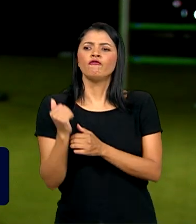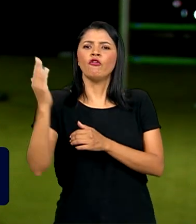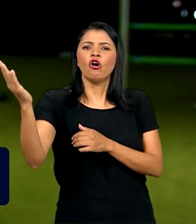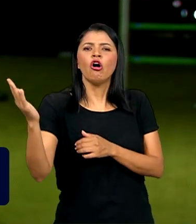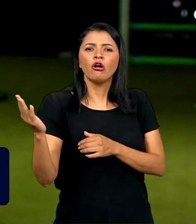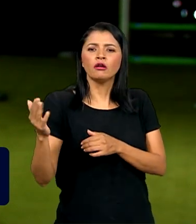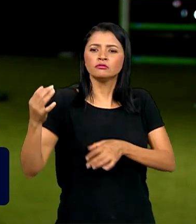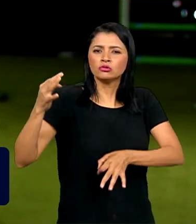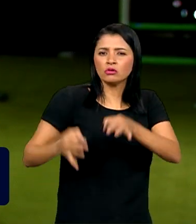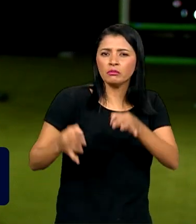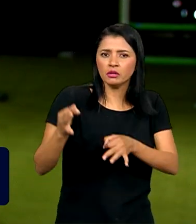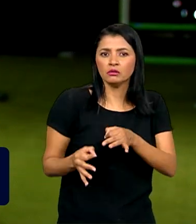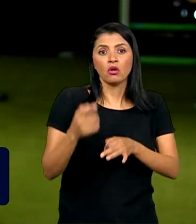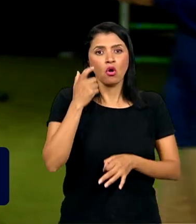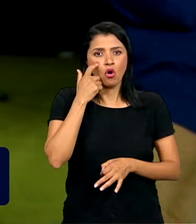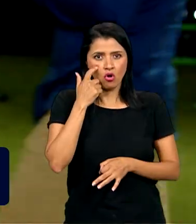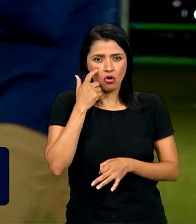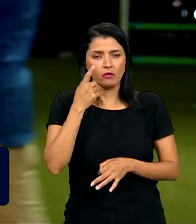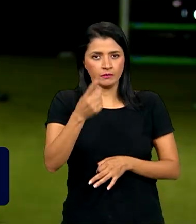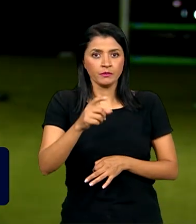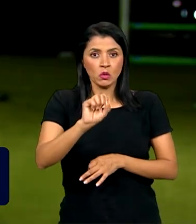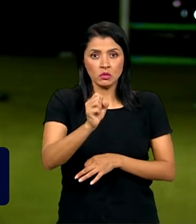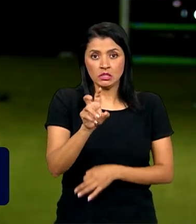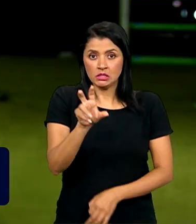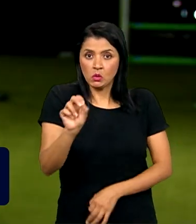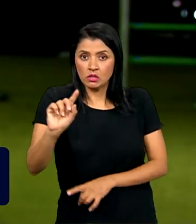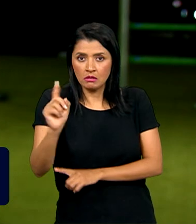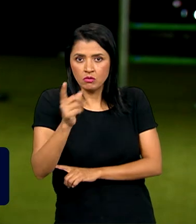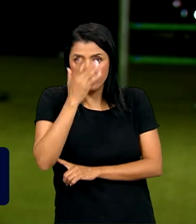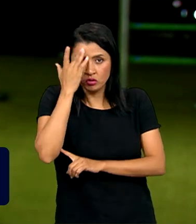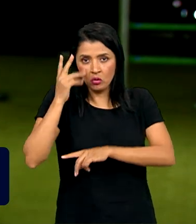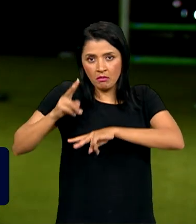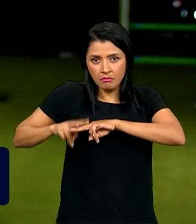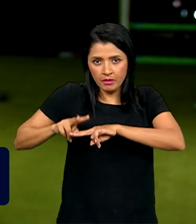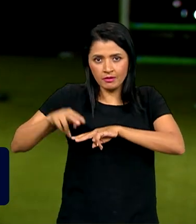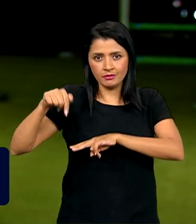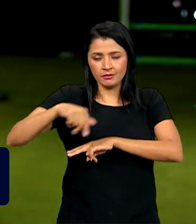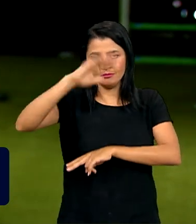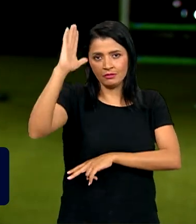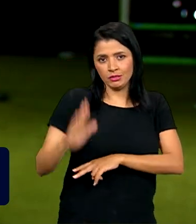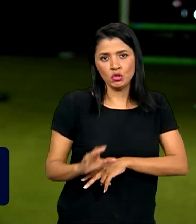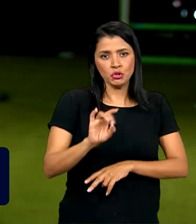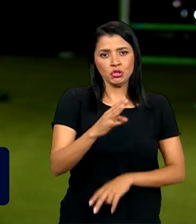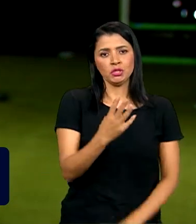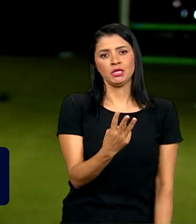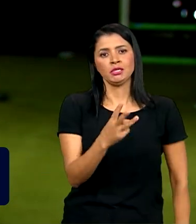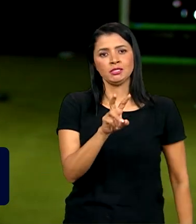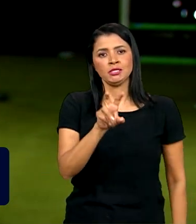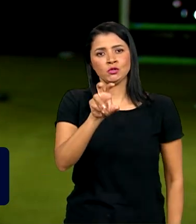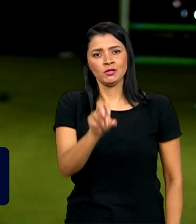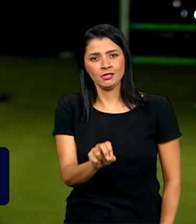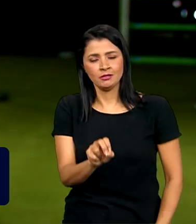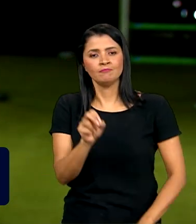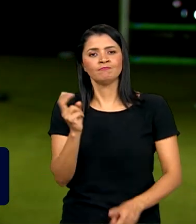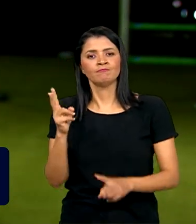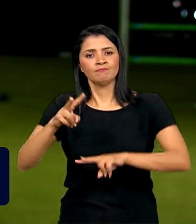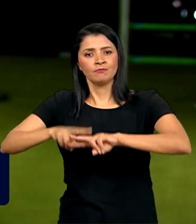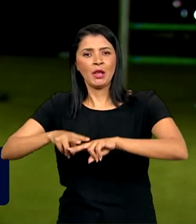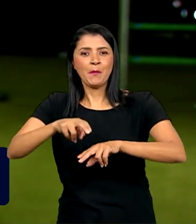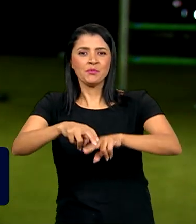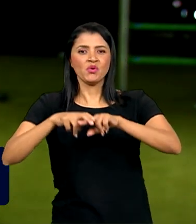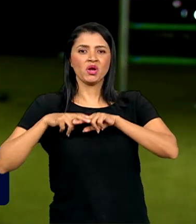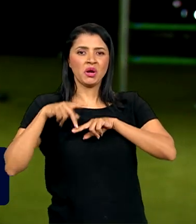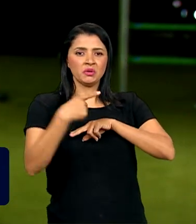Para as pessoas terem uma ideia, das 850 mil pessoas que estão presas hoje no Brasil, só 350 estão na cadeia por